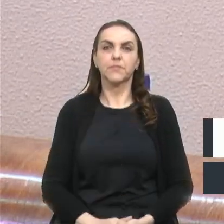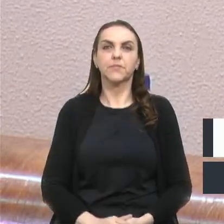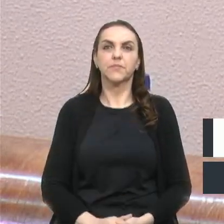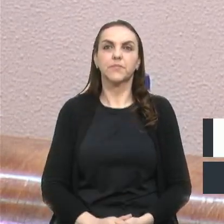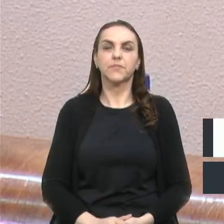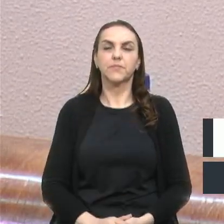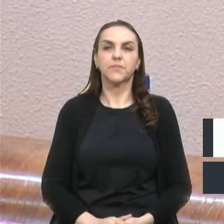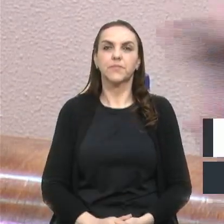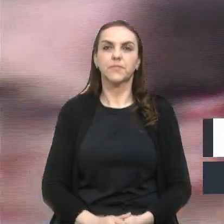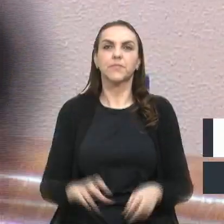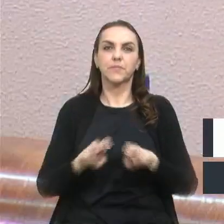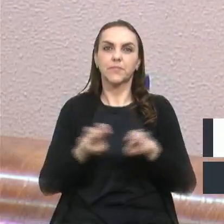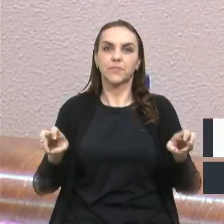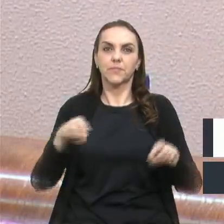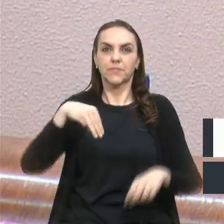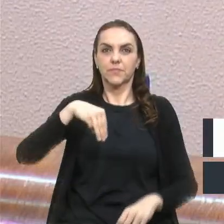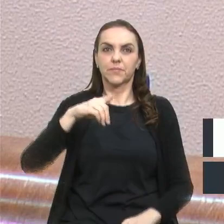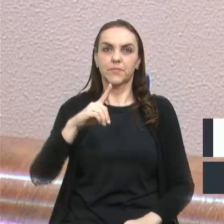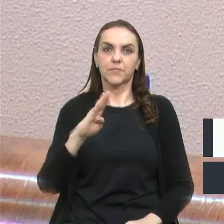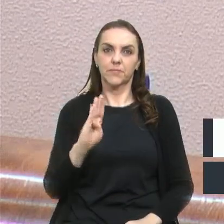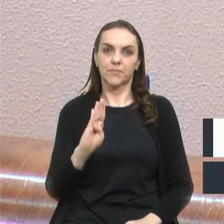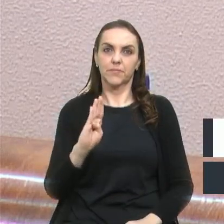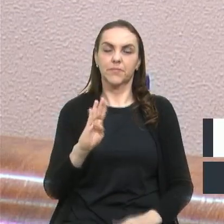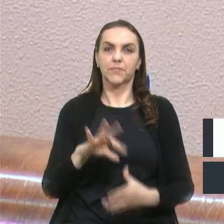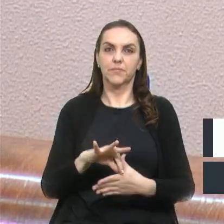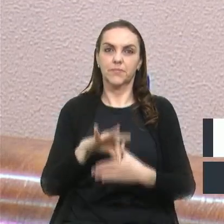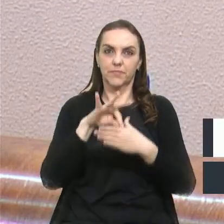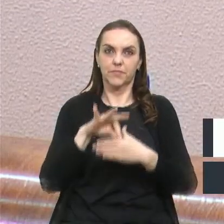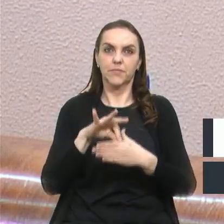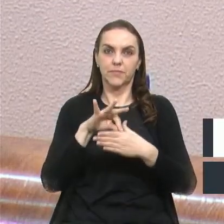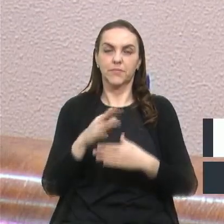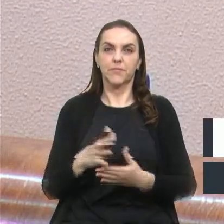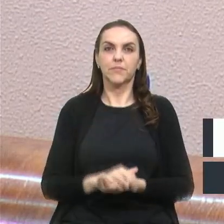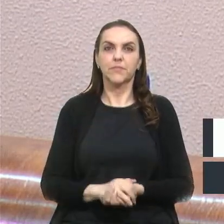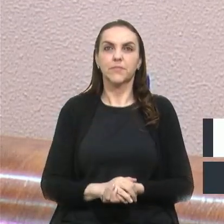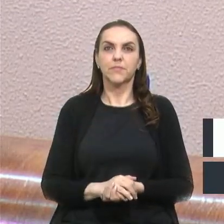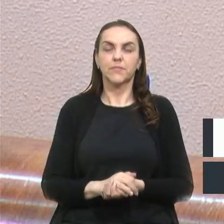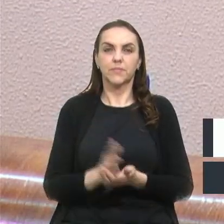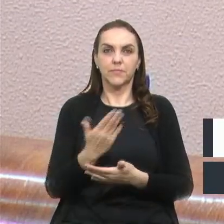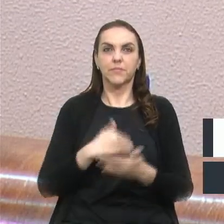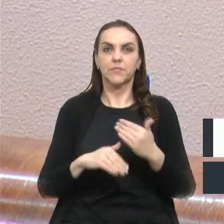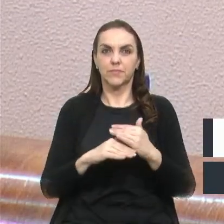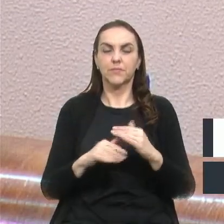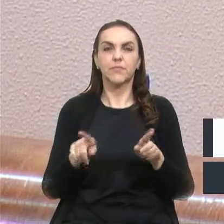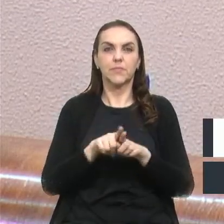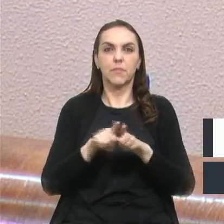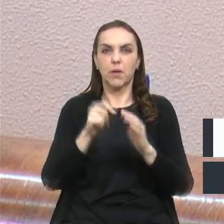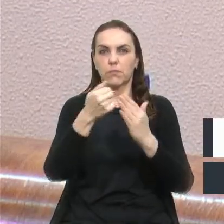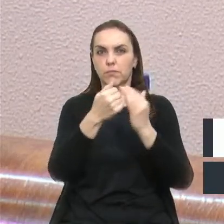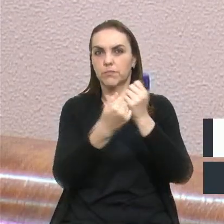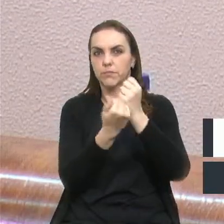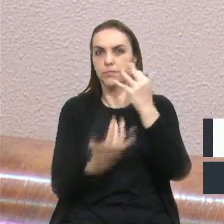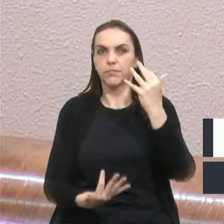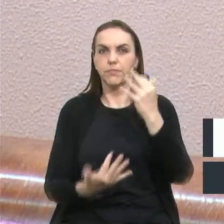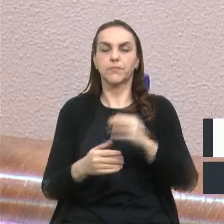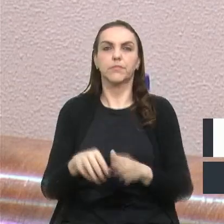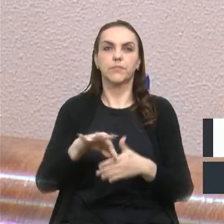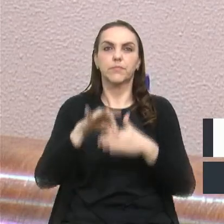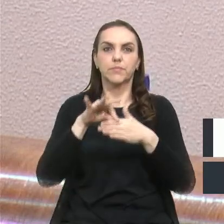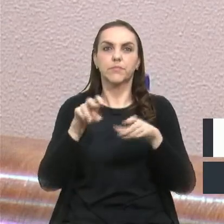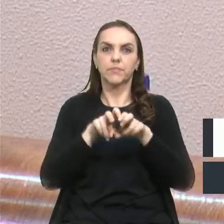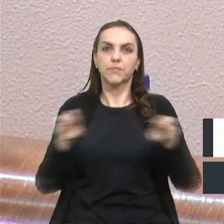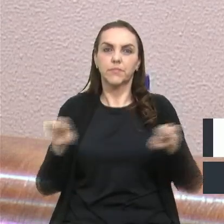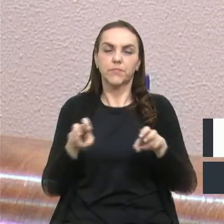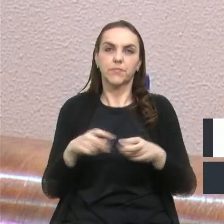A bancada do MDB, por sua líder, que abaixo e subscreve com a anuência da maioria dos líderes de bancada, solicita para o acordo de